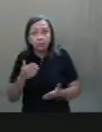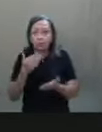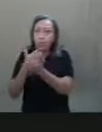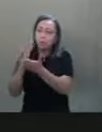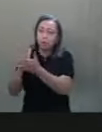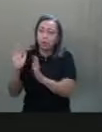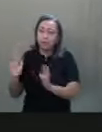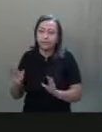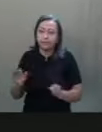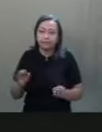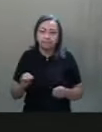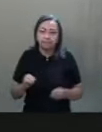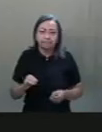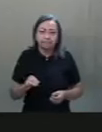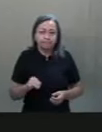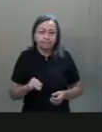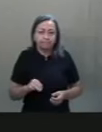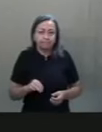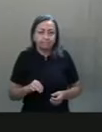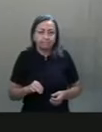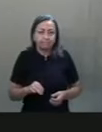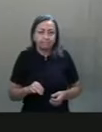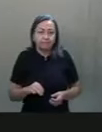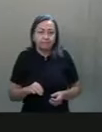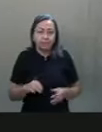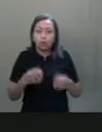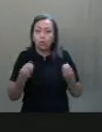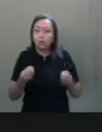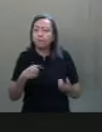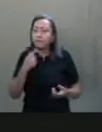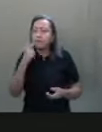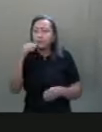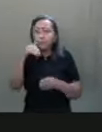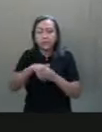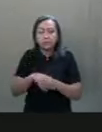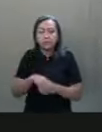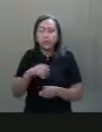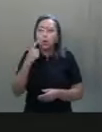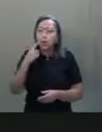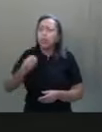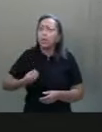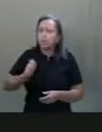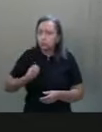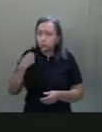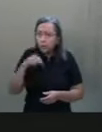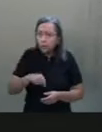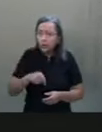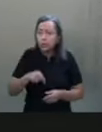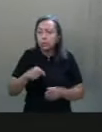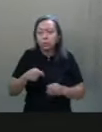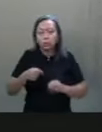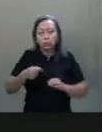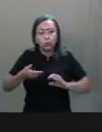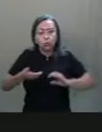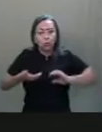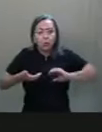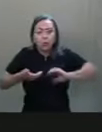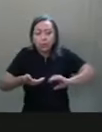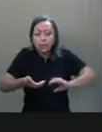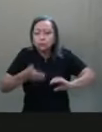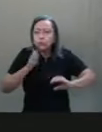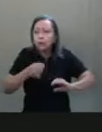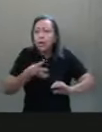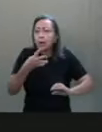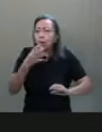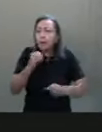Como que nós vamos votar um fato como esse? Olha, eu estou aqui no Congresso, eu vou para 40 anos com esse